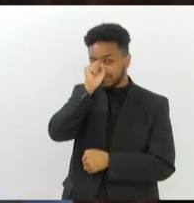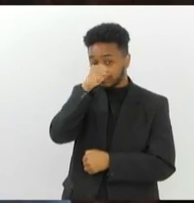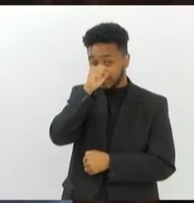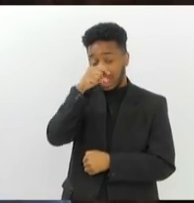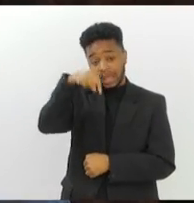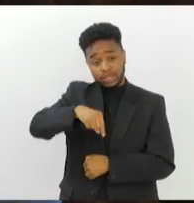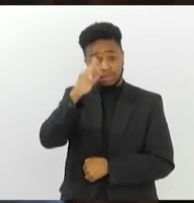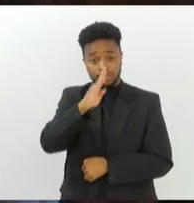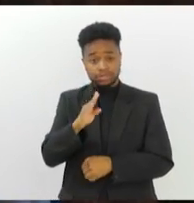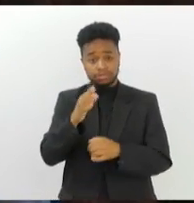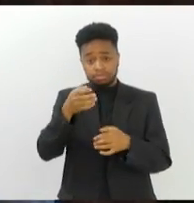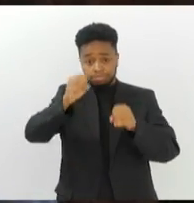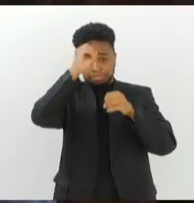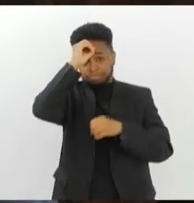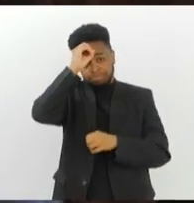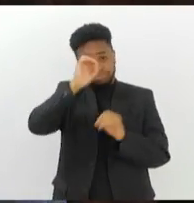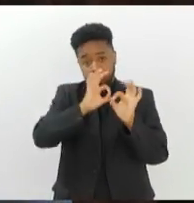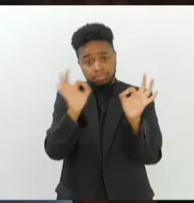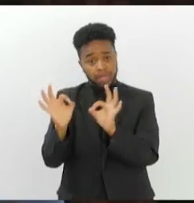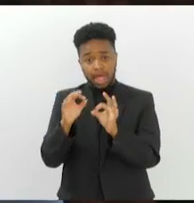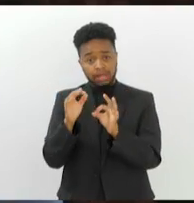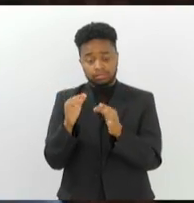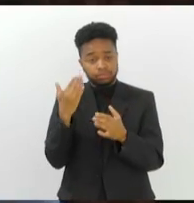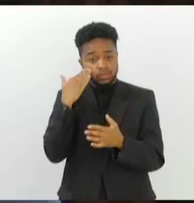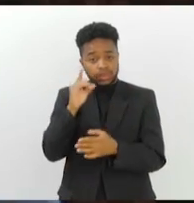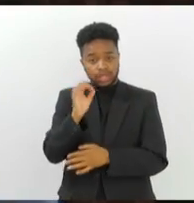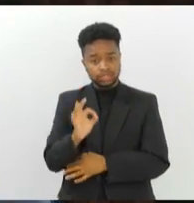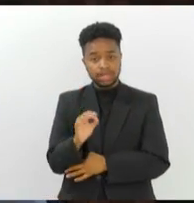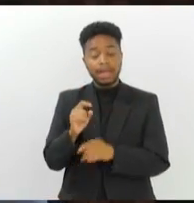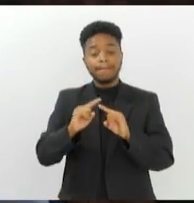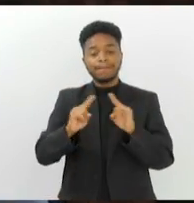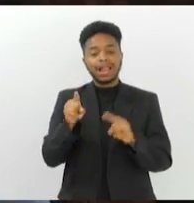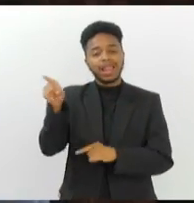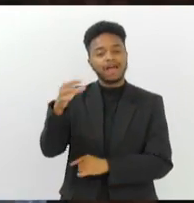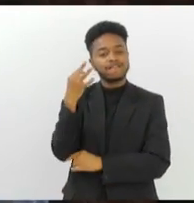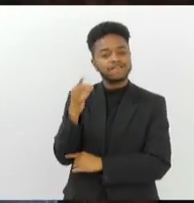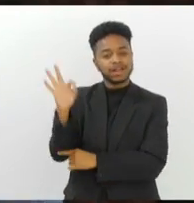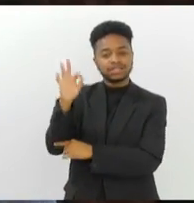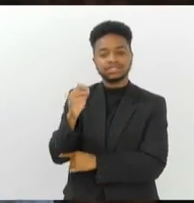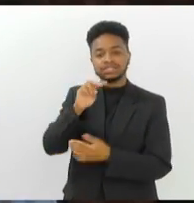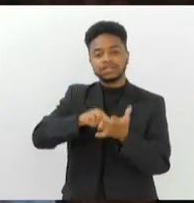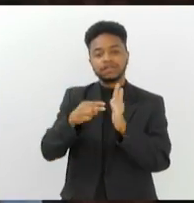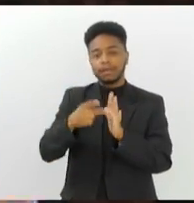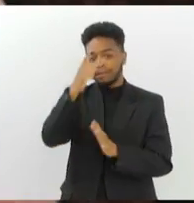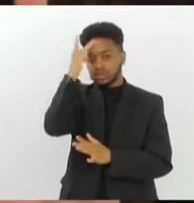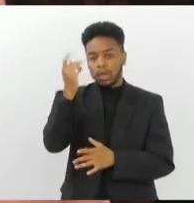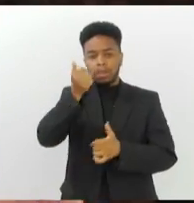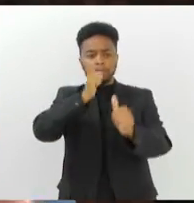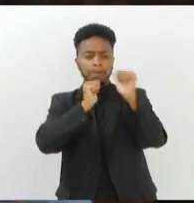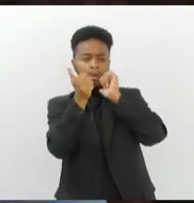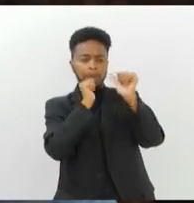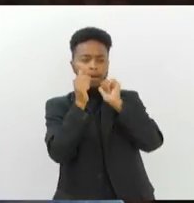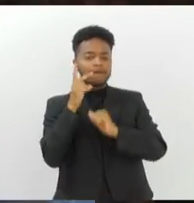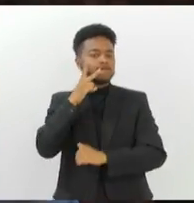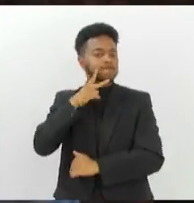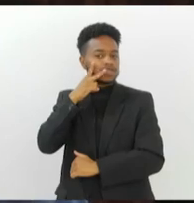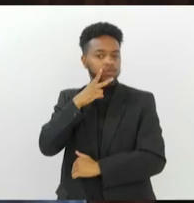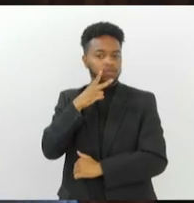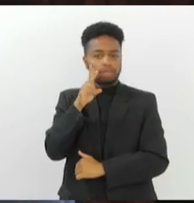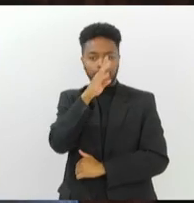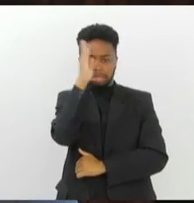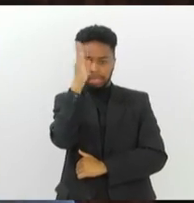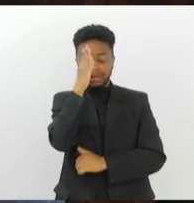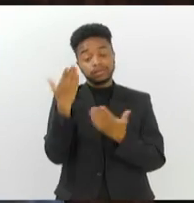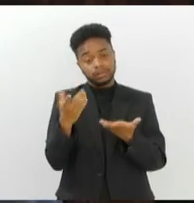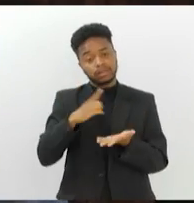ninguém vai entender. Mas na França é uma pessoa que bebeu demais o vinho, né? Então, assim, tem determinados gestos que você tem que tomar